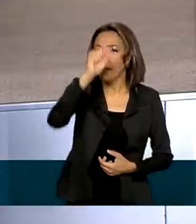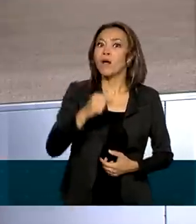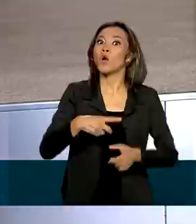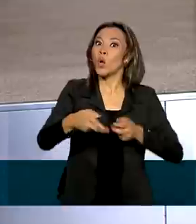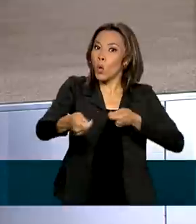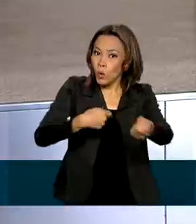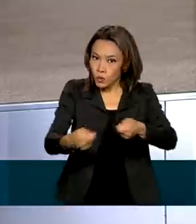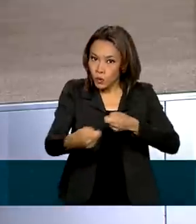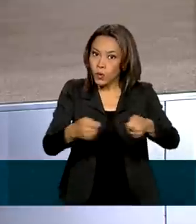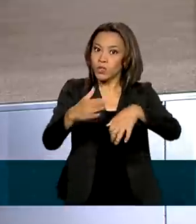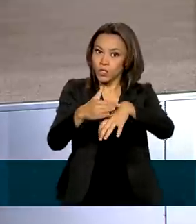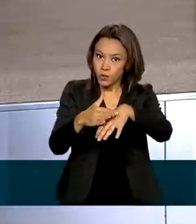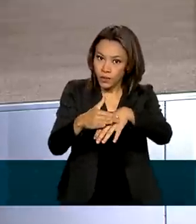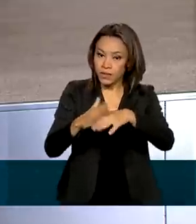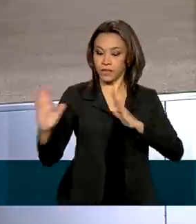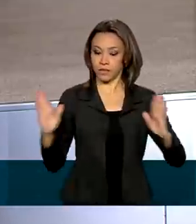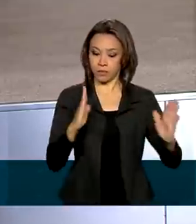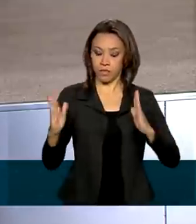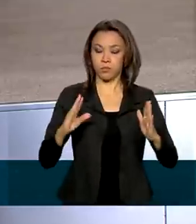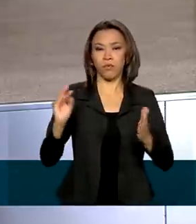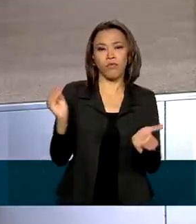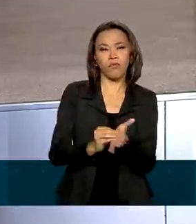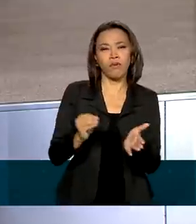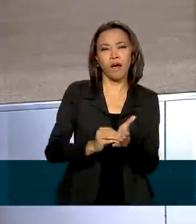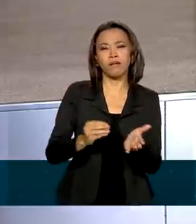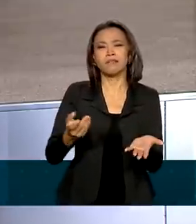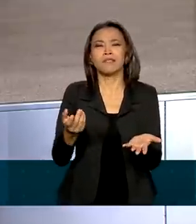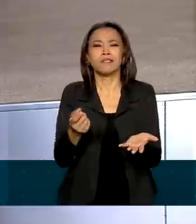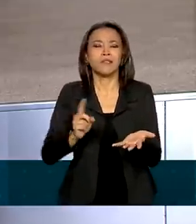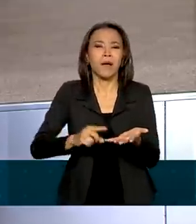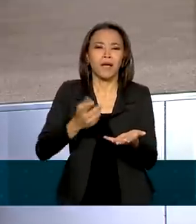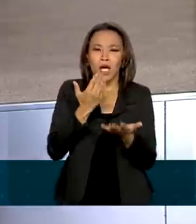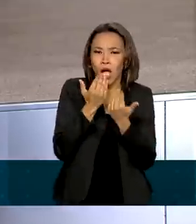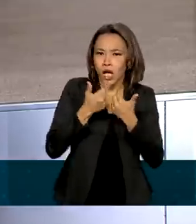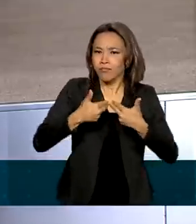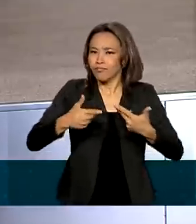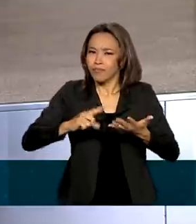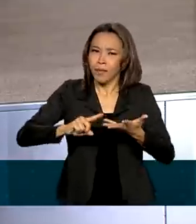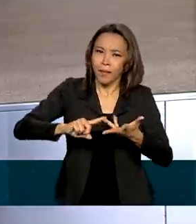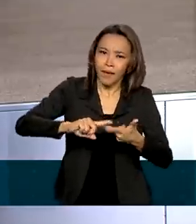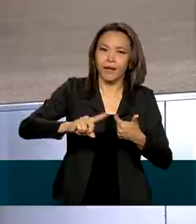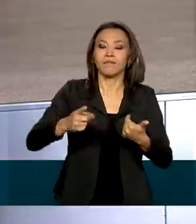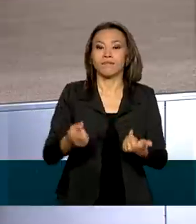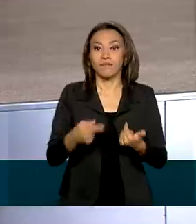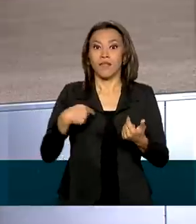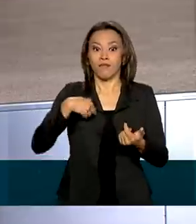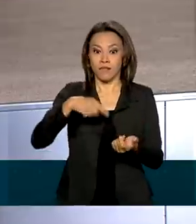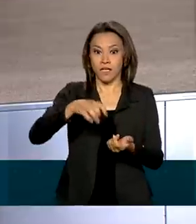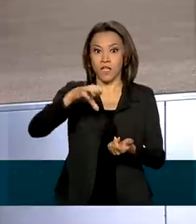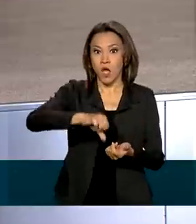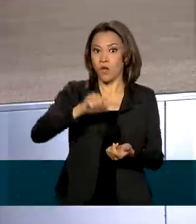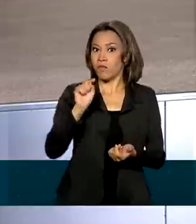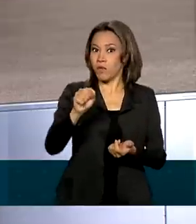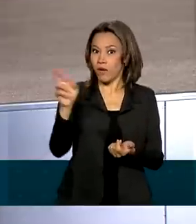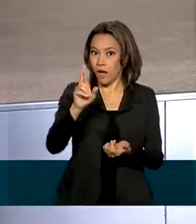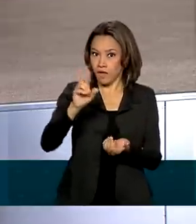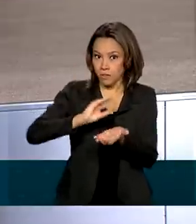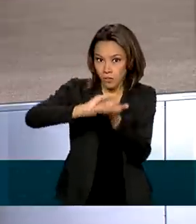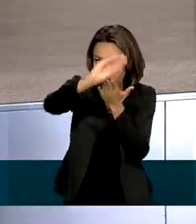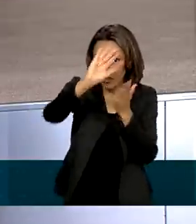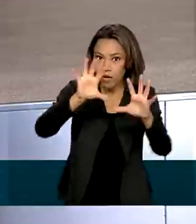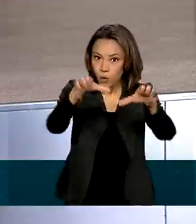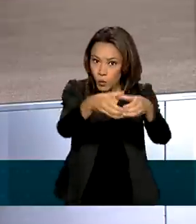doenças causadas pela má alimentação nos bebês. O valor repassado será de R$ 9 mil por equipe de atenção primária